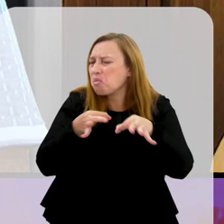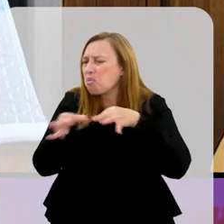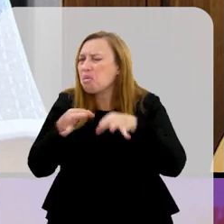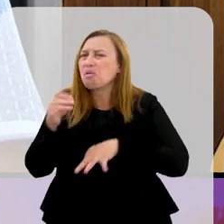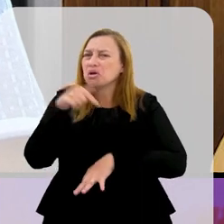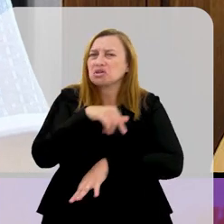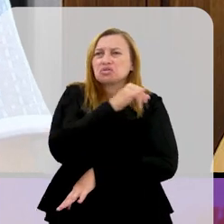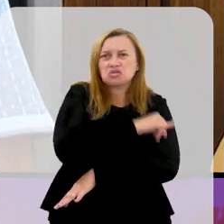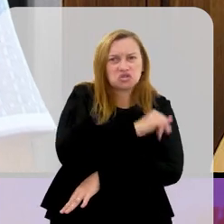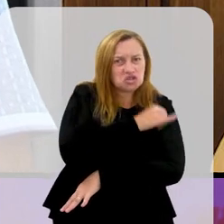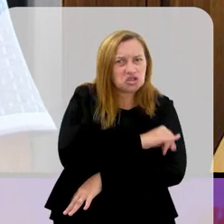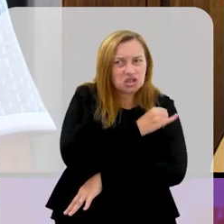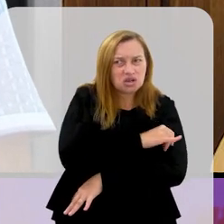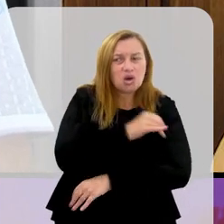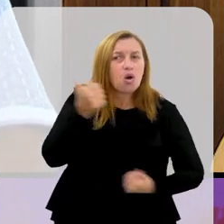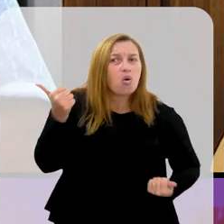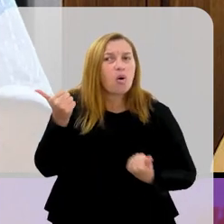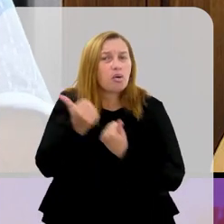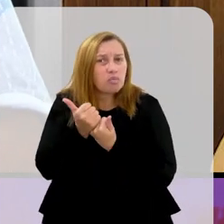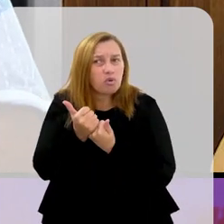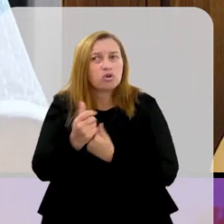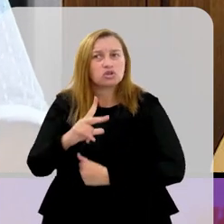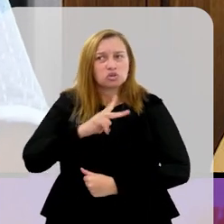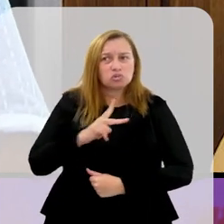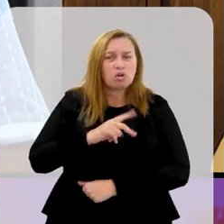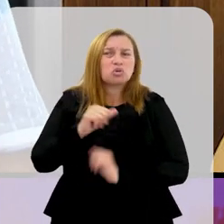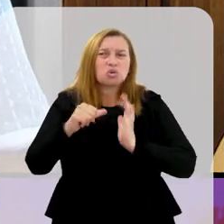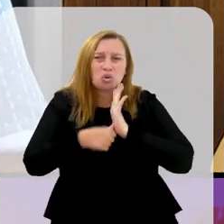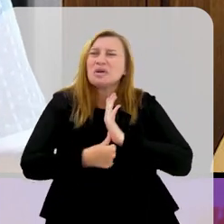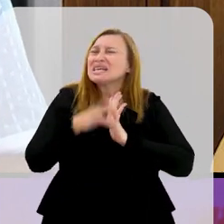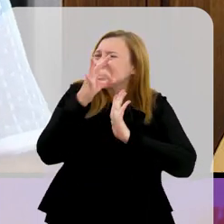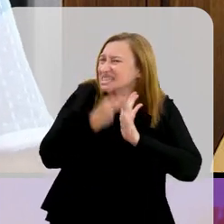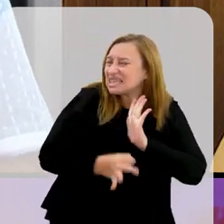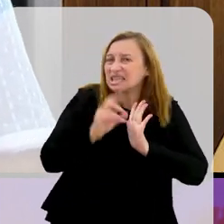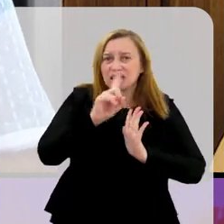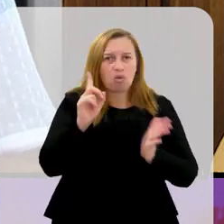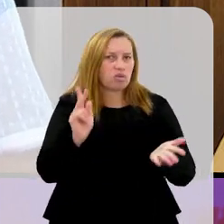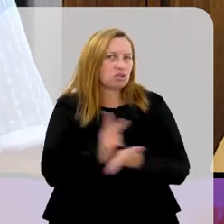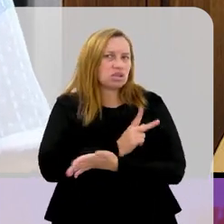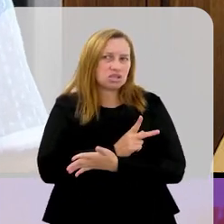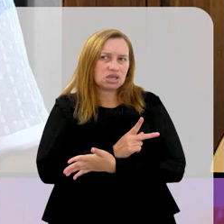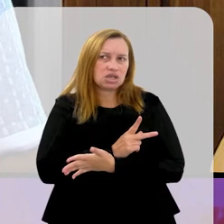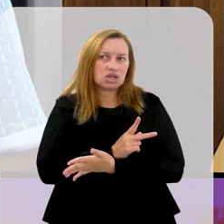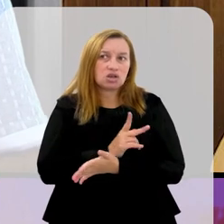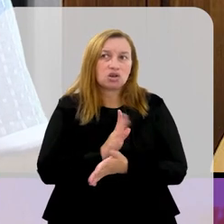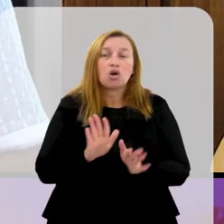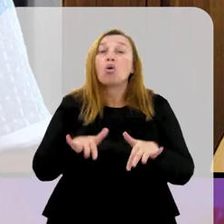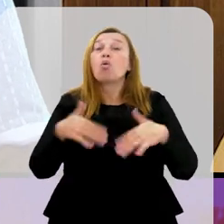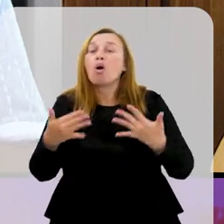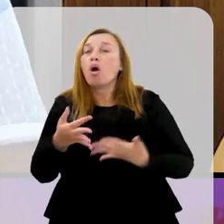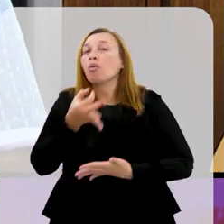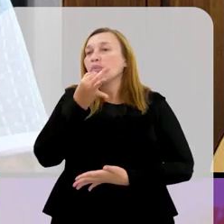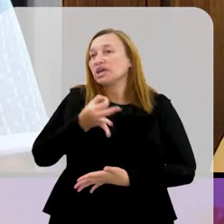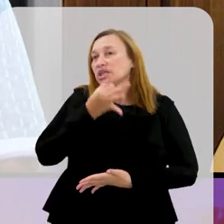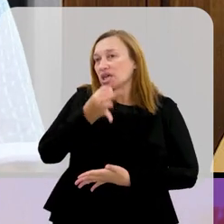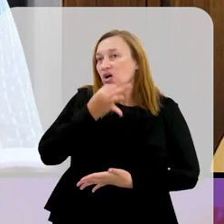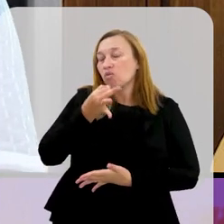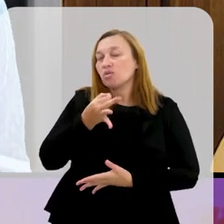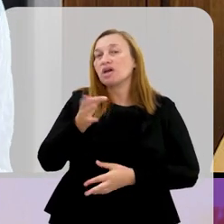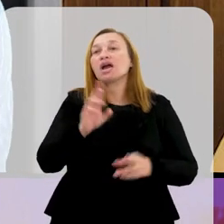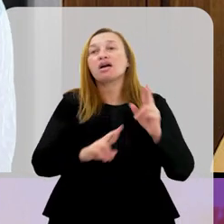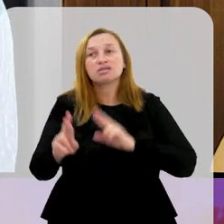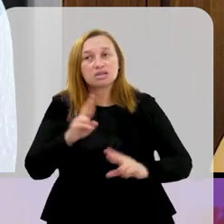uma organização aqui do Rio de Janeiro com o apoio dos próprios clubes, eu tenho certeza que isso não aconteceria. Qual é a tua